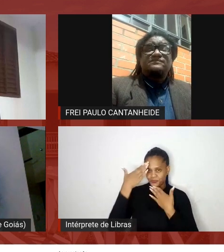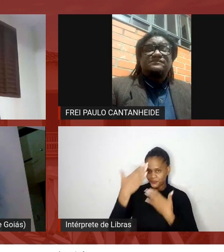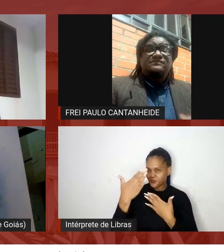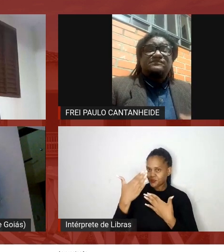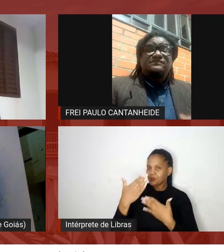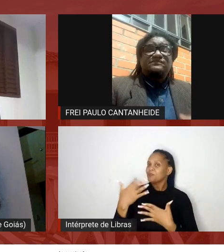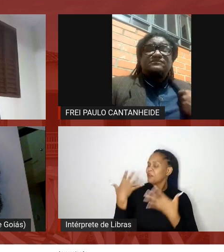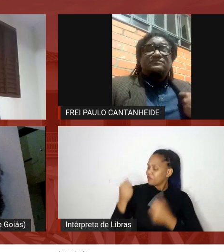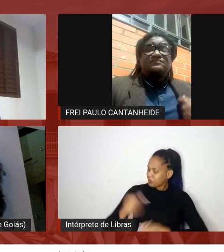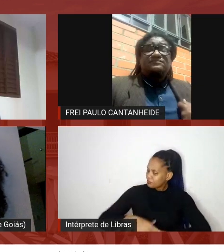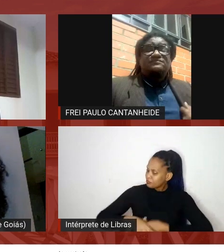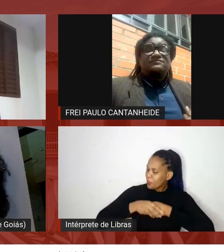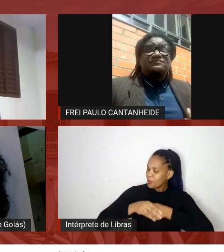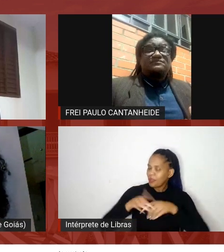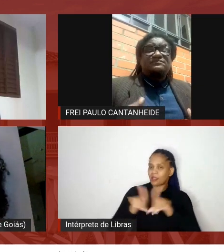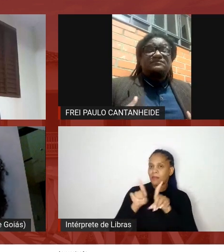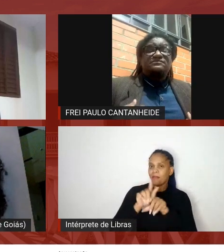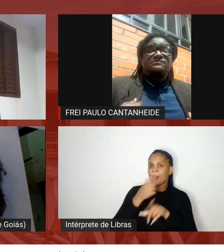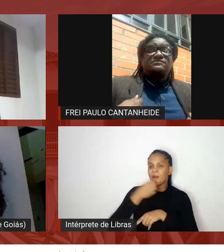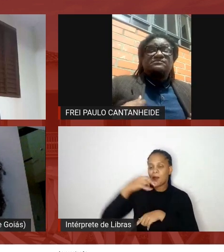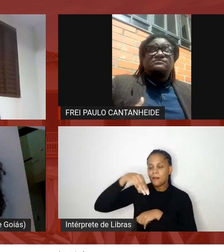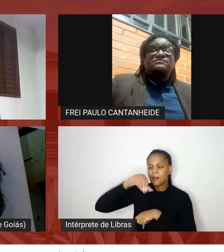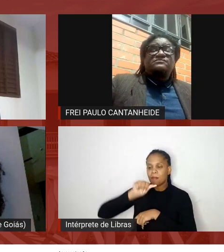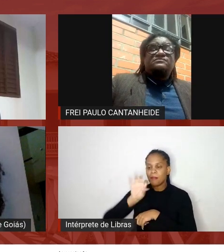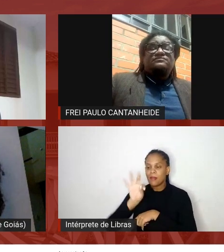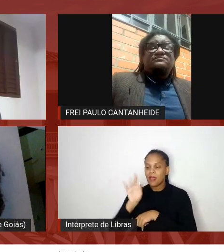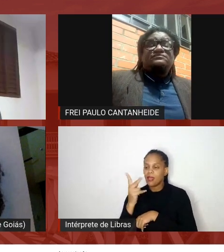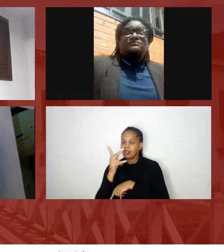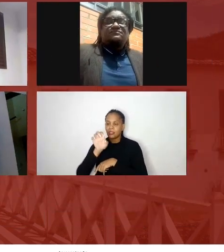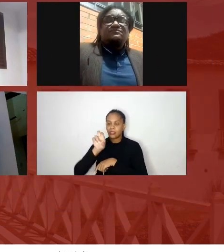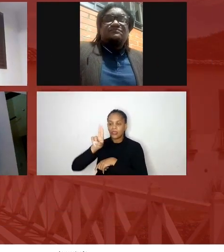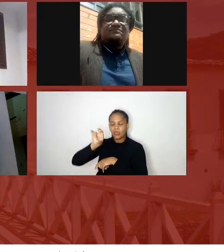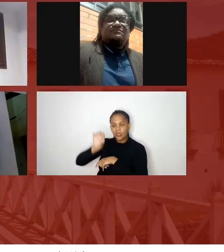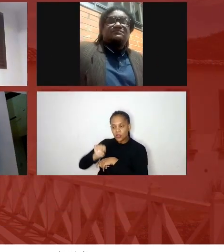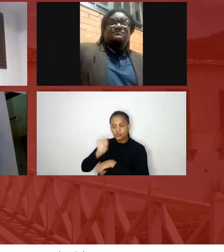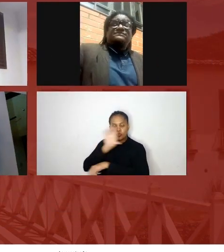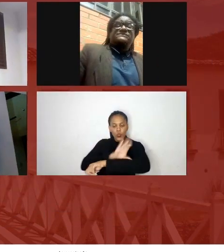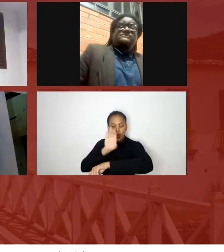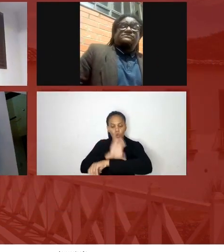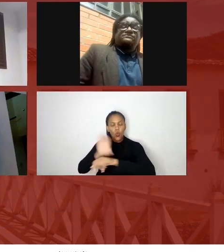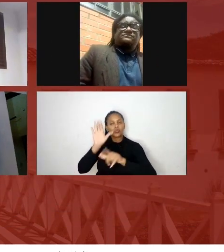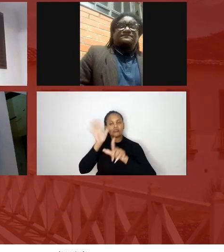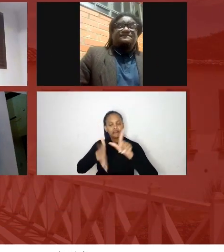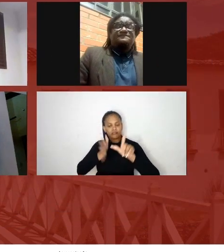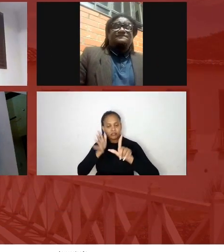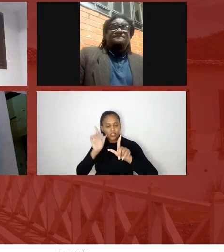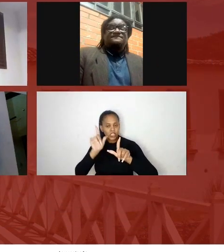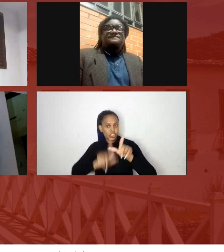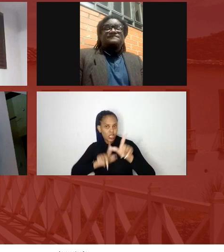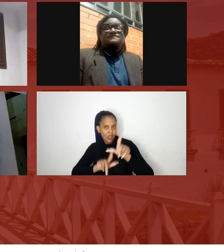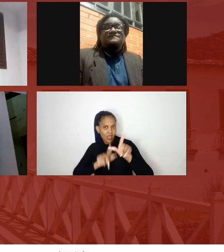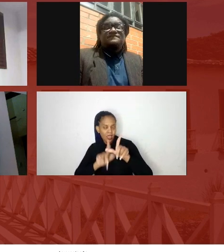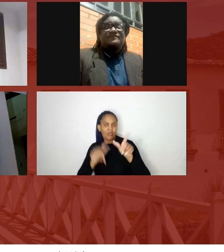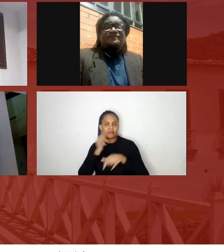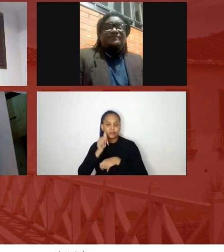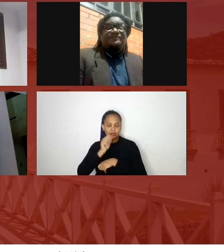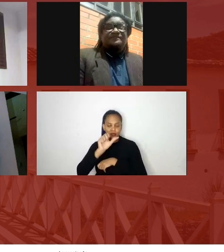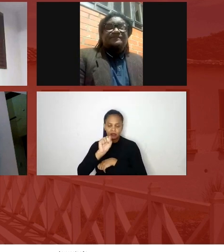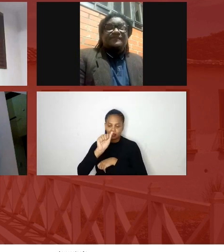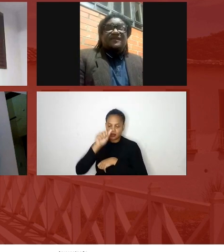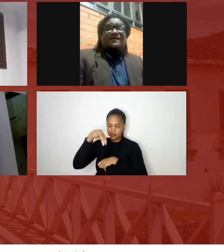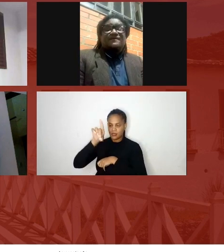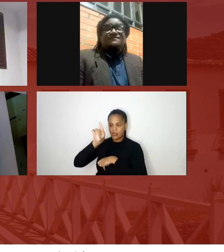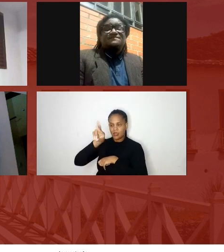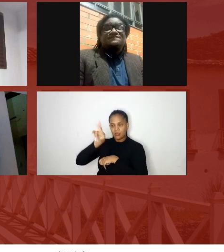Matheus Nunes do curso de letras que está presente a Debbie César a Sandra Ferreira de Moraes que também está aqui com a